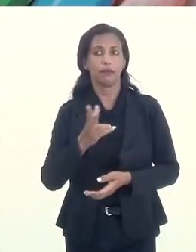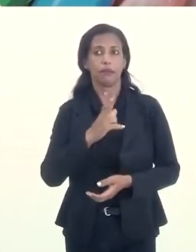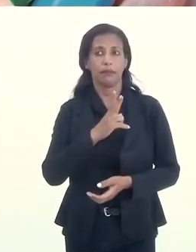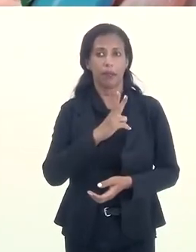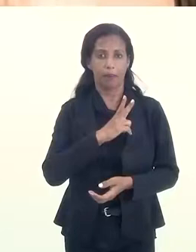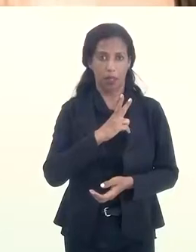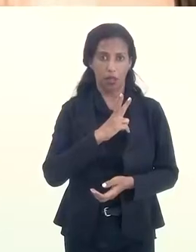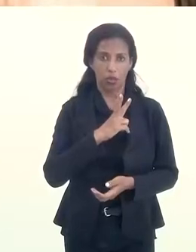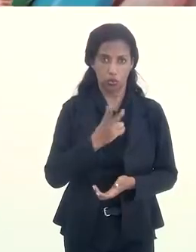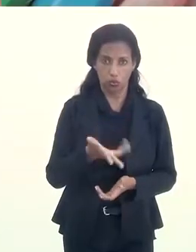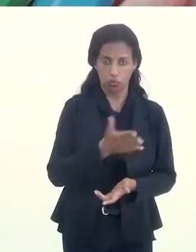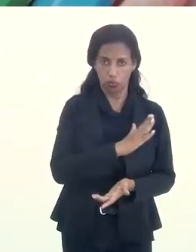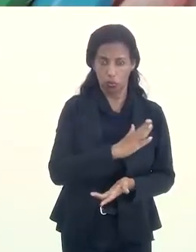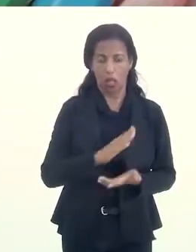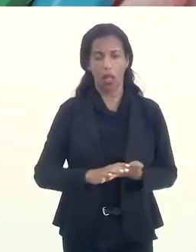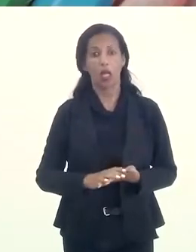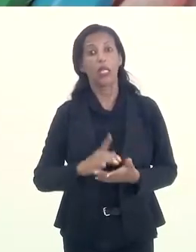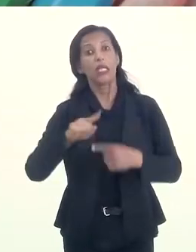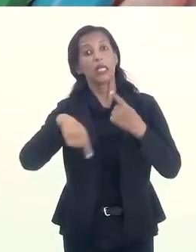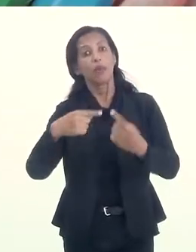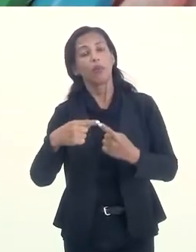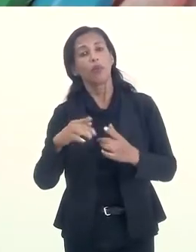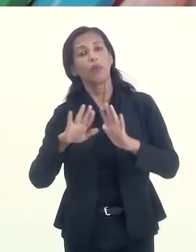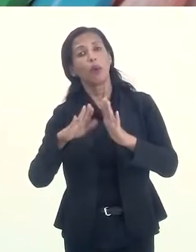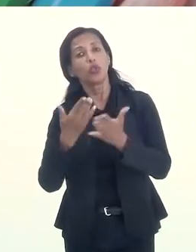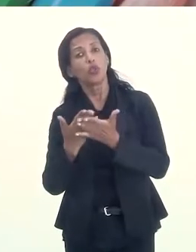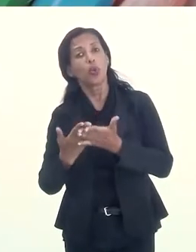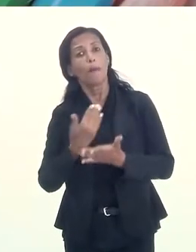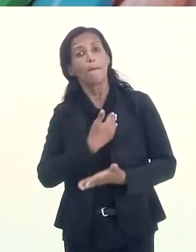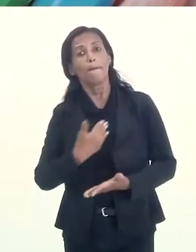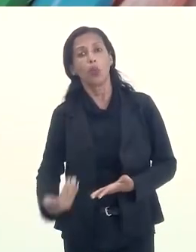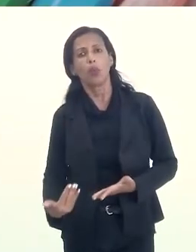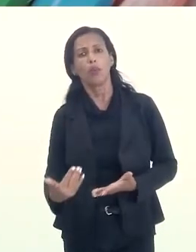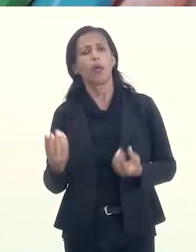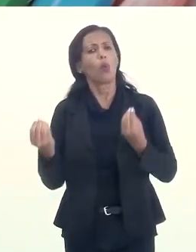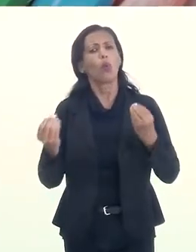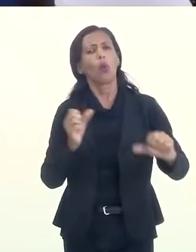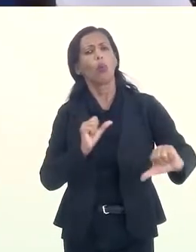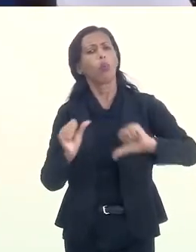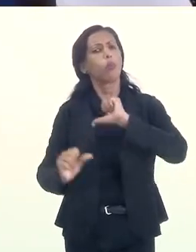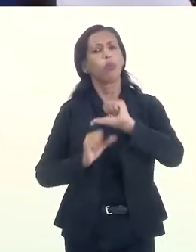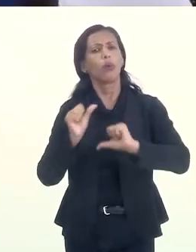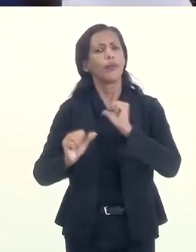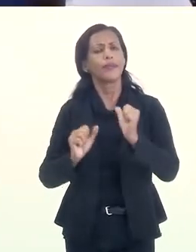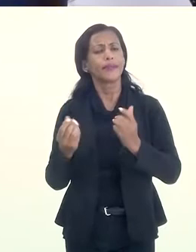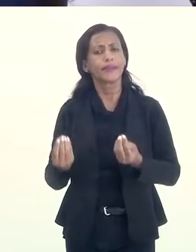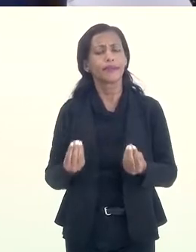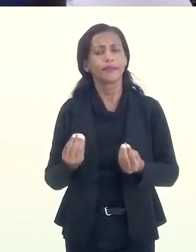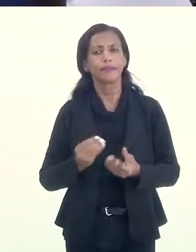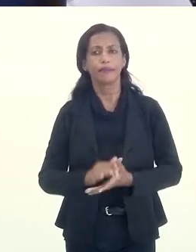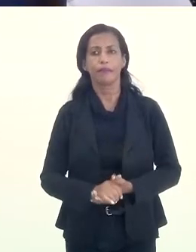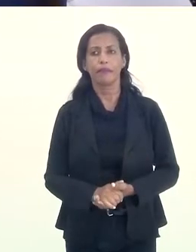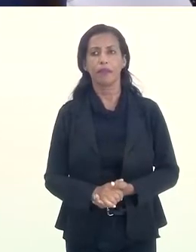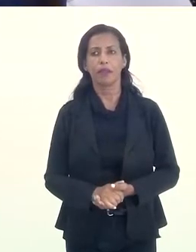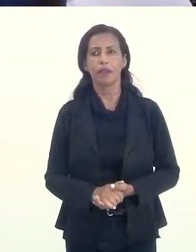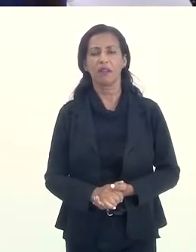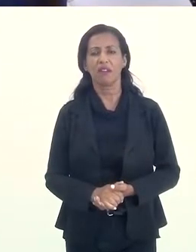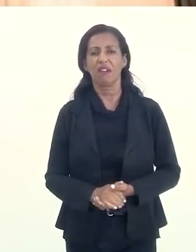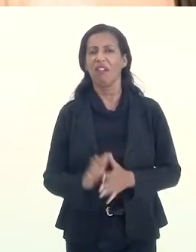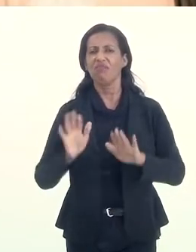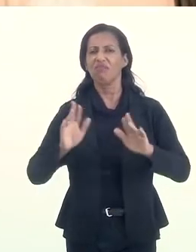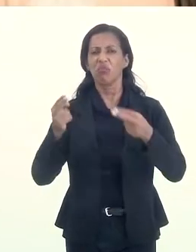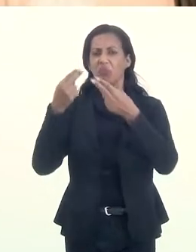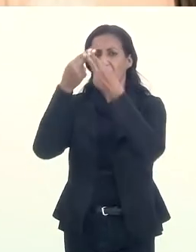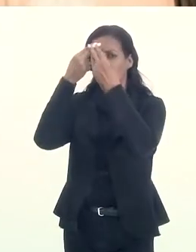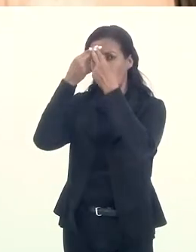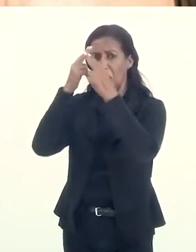questão particular, né? E depois você foi para uma escola pública. Como é que foi essa mudança? Não, não